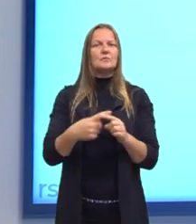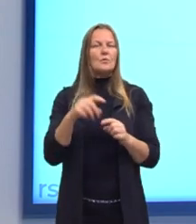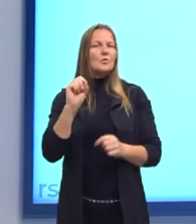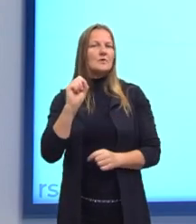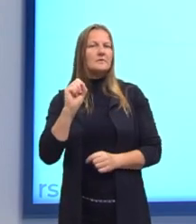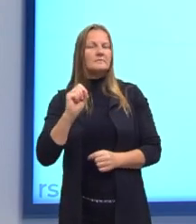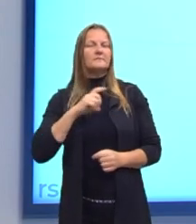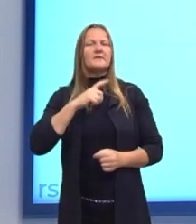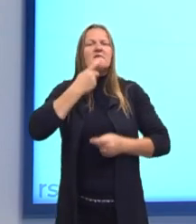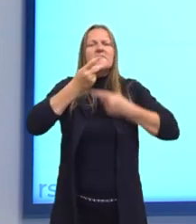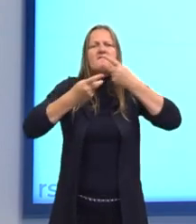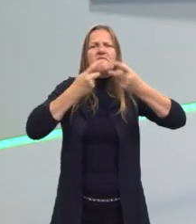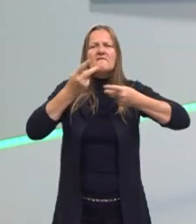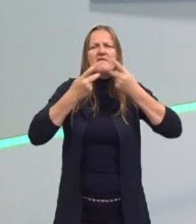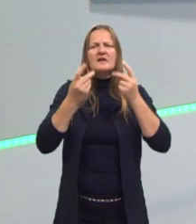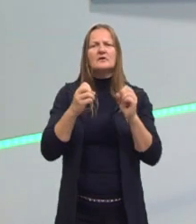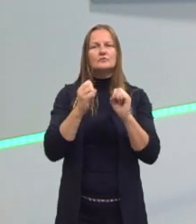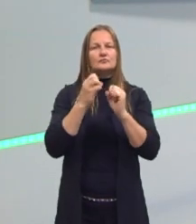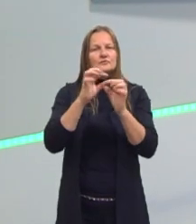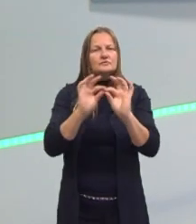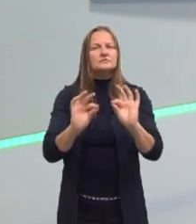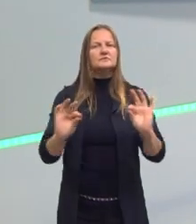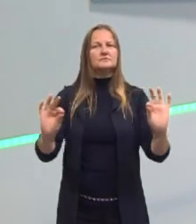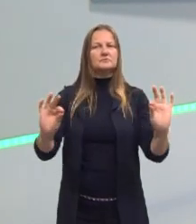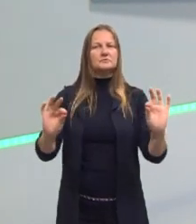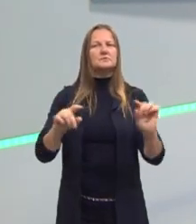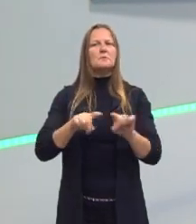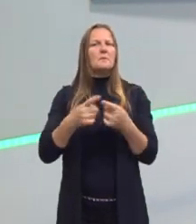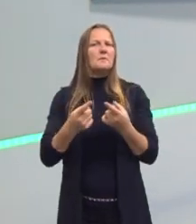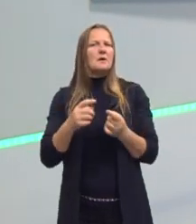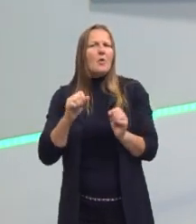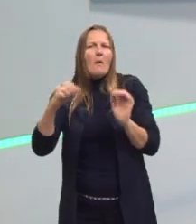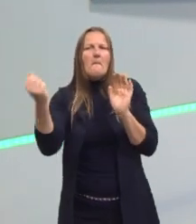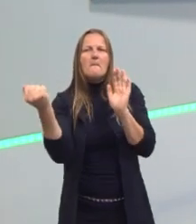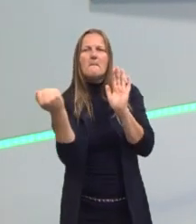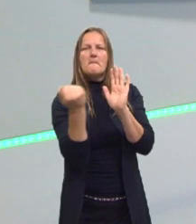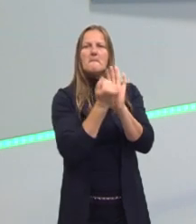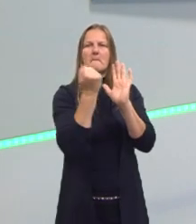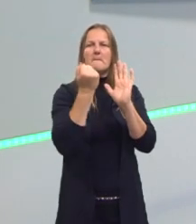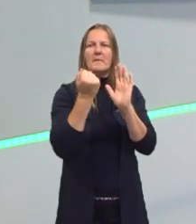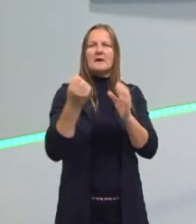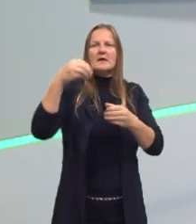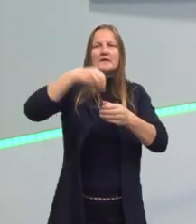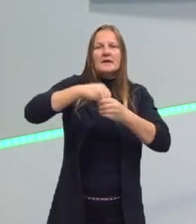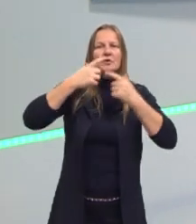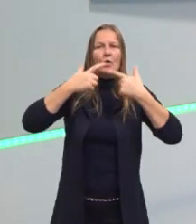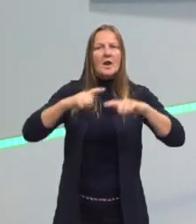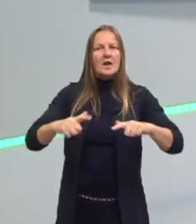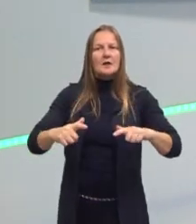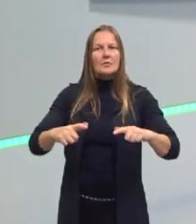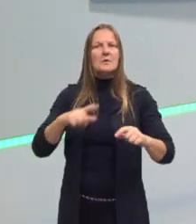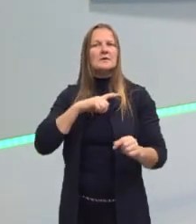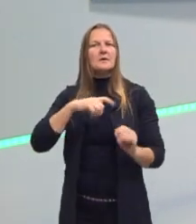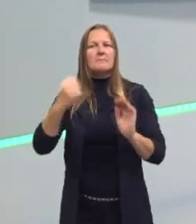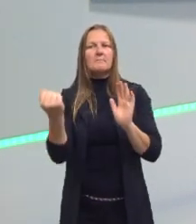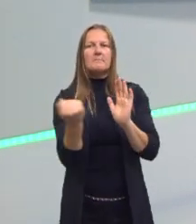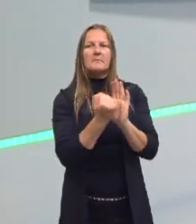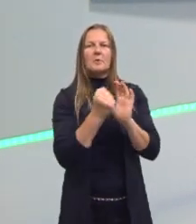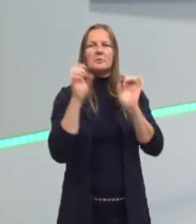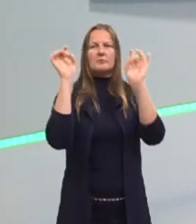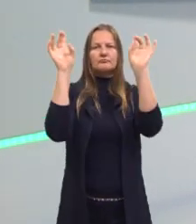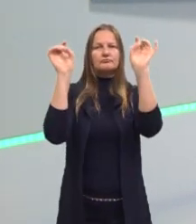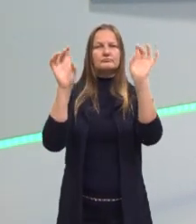seja, falando de maneira mais simples, quais são as marcas dentro da nossa língua que vão fazê-la ser